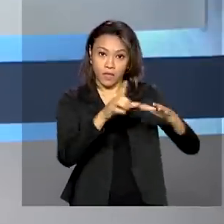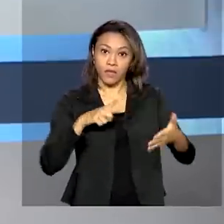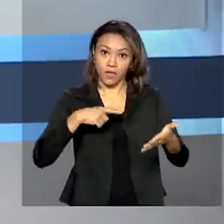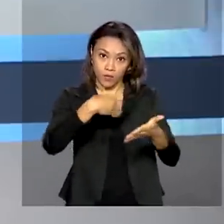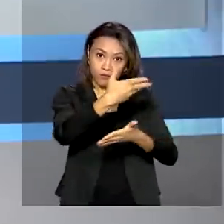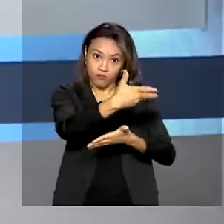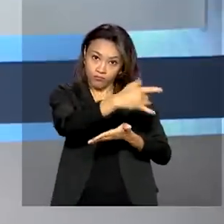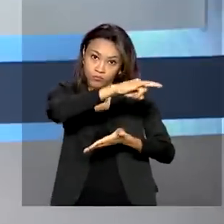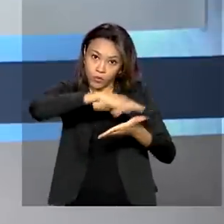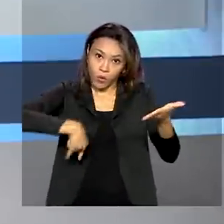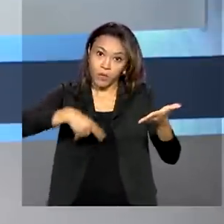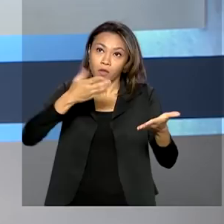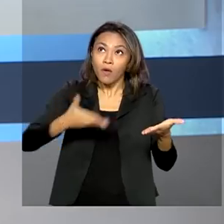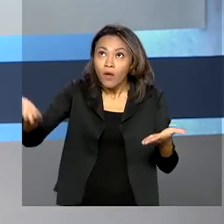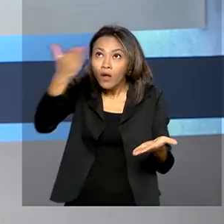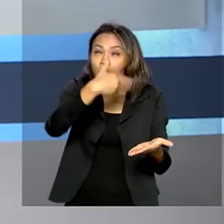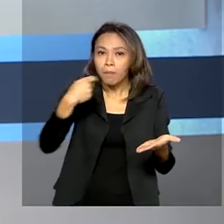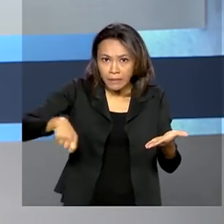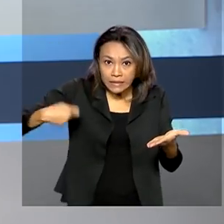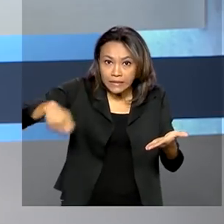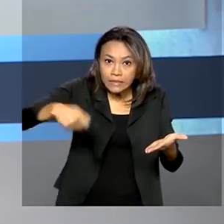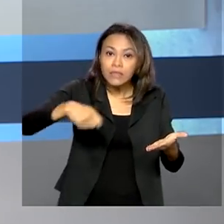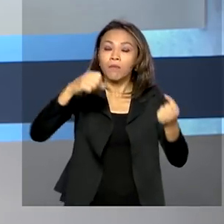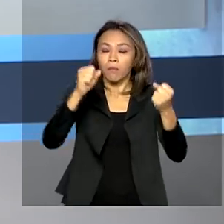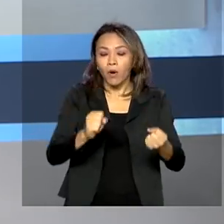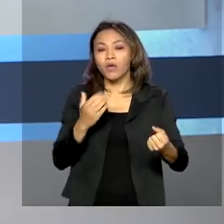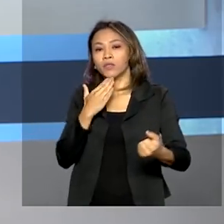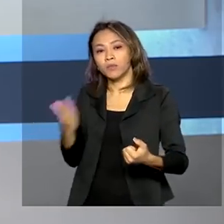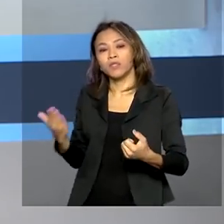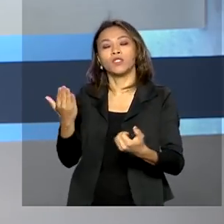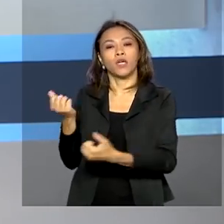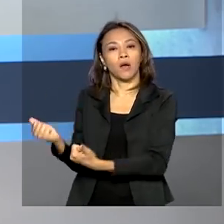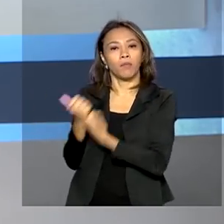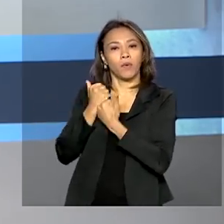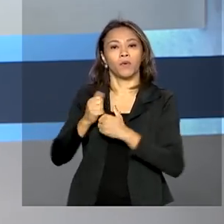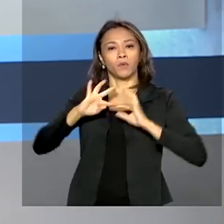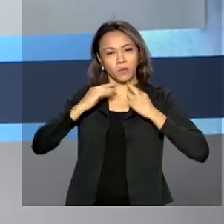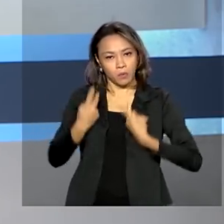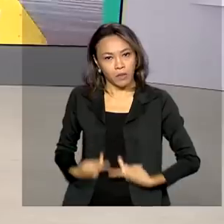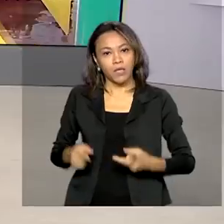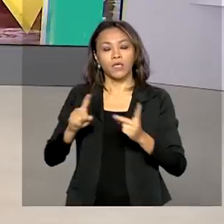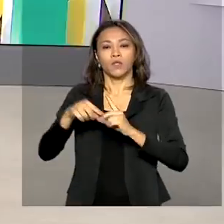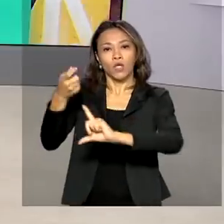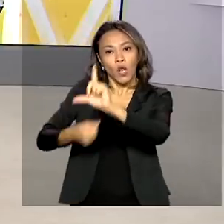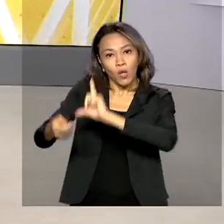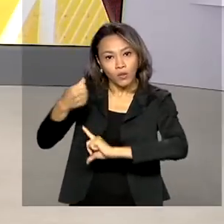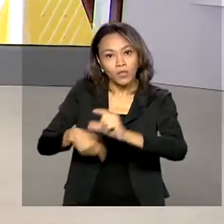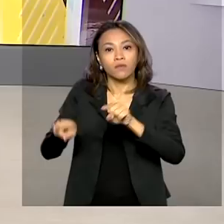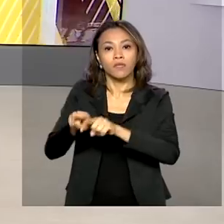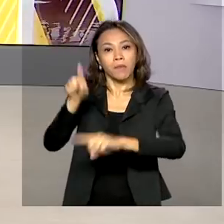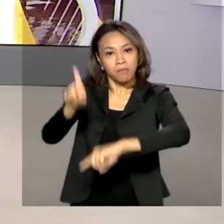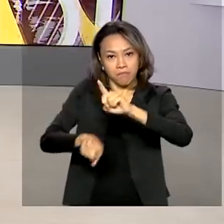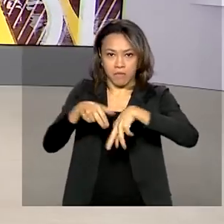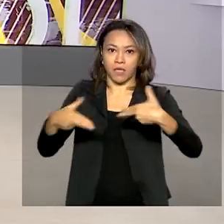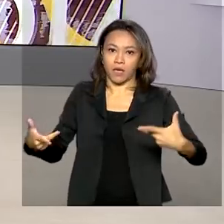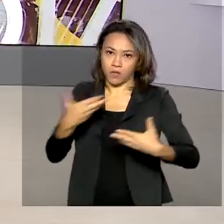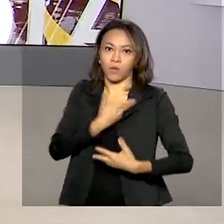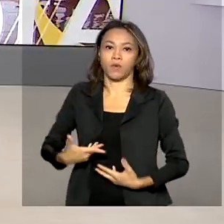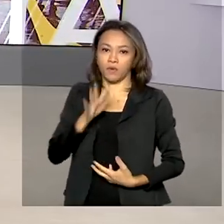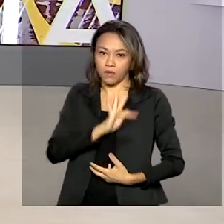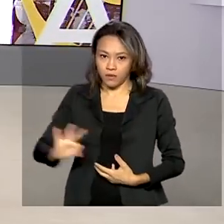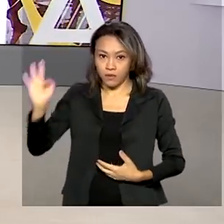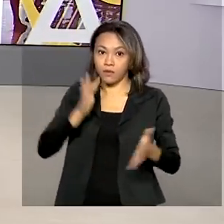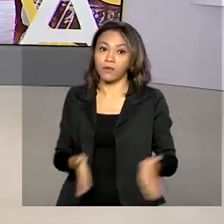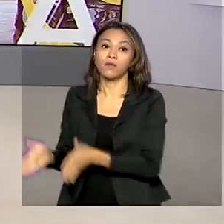precisarem podem solicitar apoio logístico, recursos humanos e materiais. O governo federal fortaleceu a